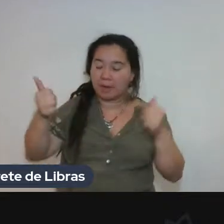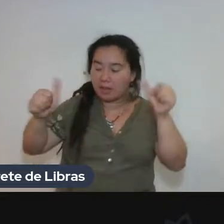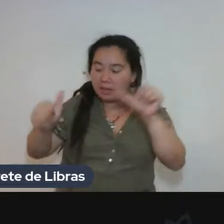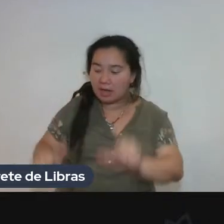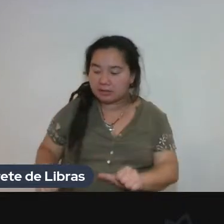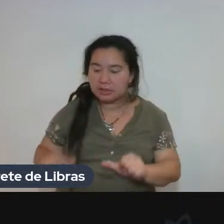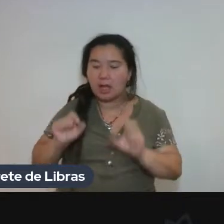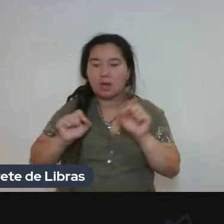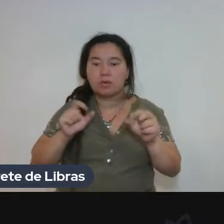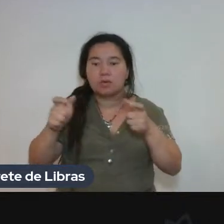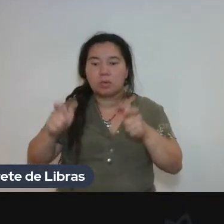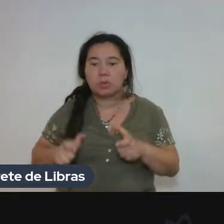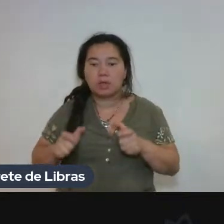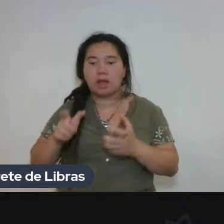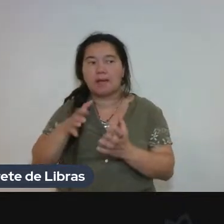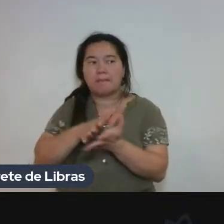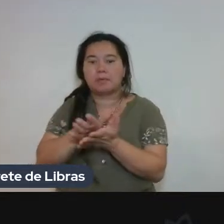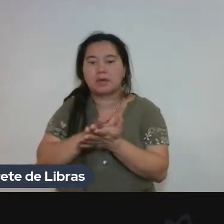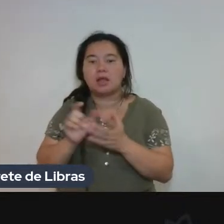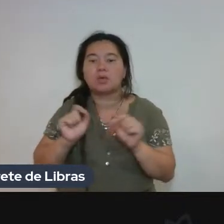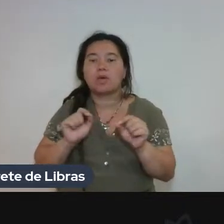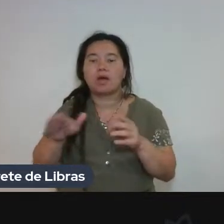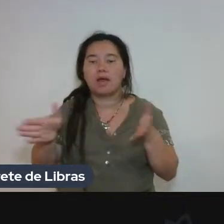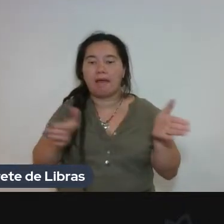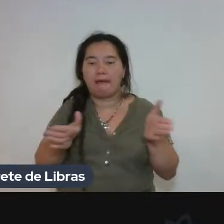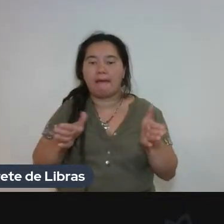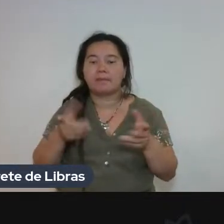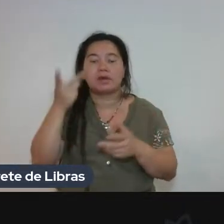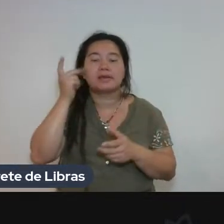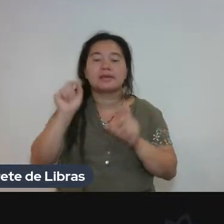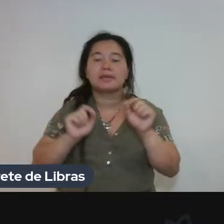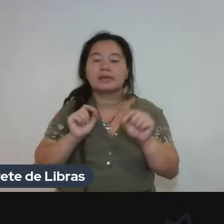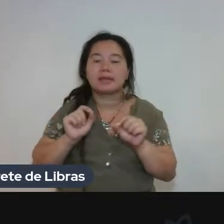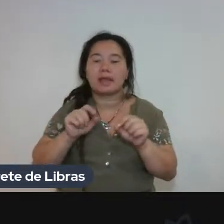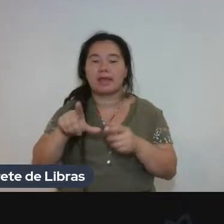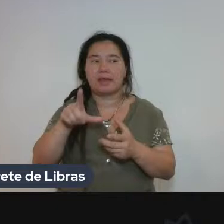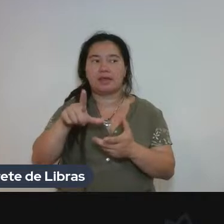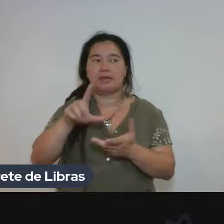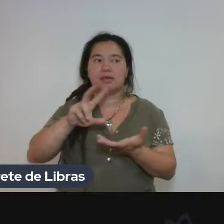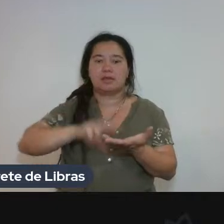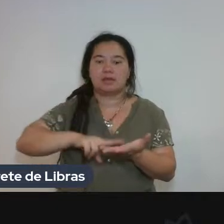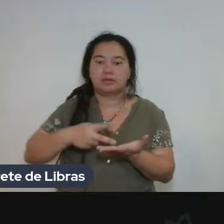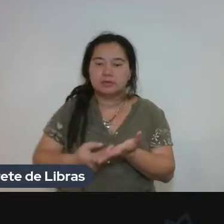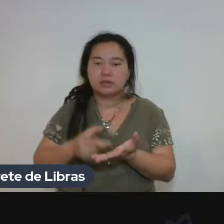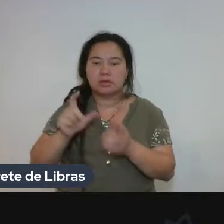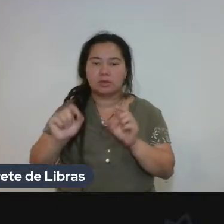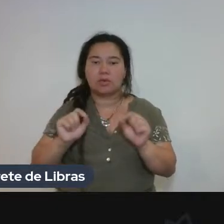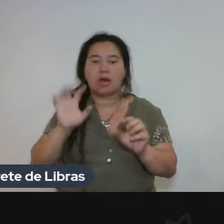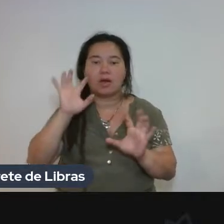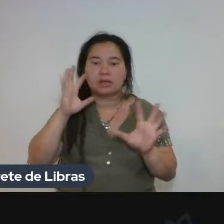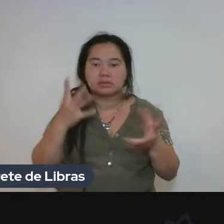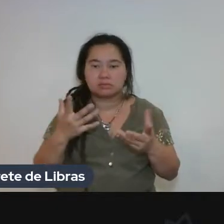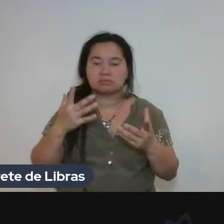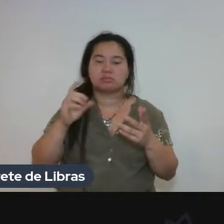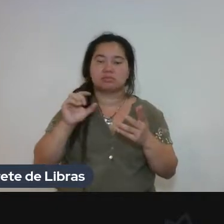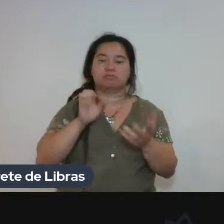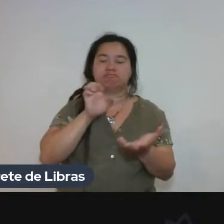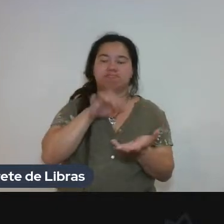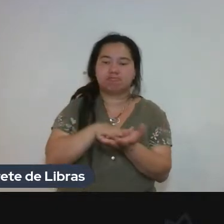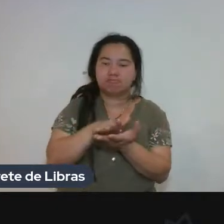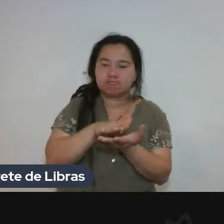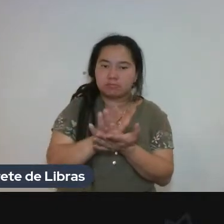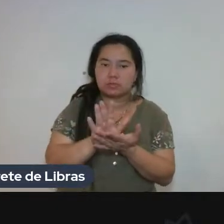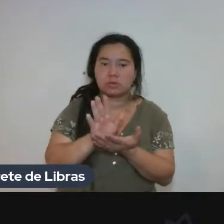local e época. Quem escolhe o que traduz, quem traduz, quem publica, quais são as decisões políticas, editoriais